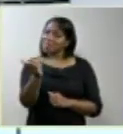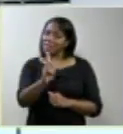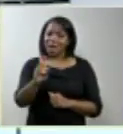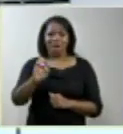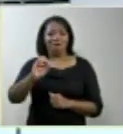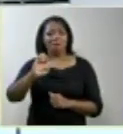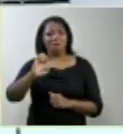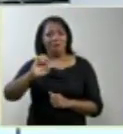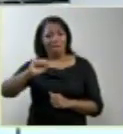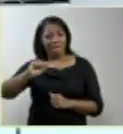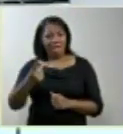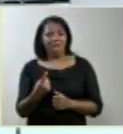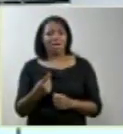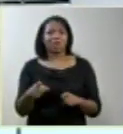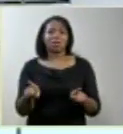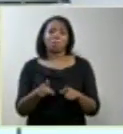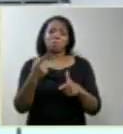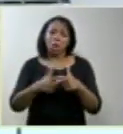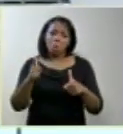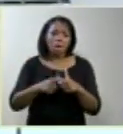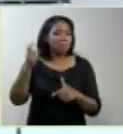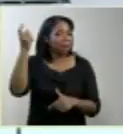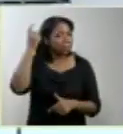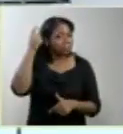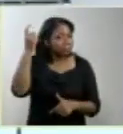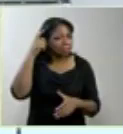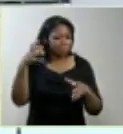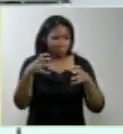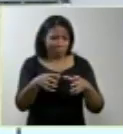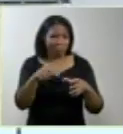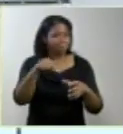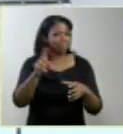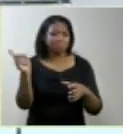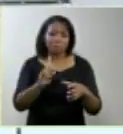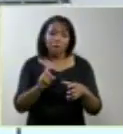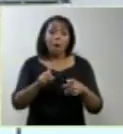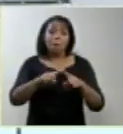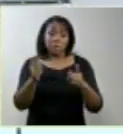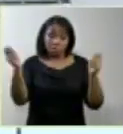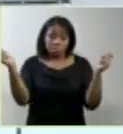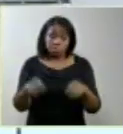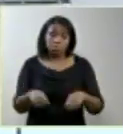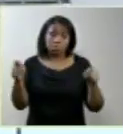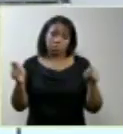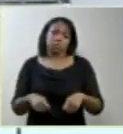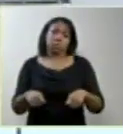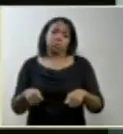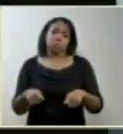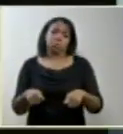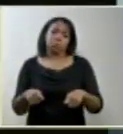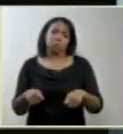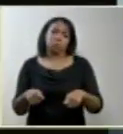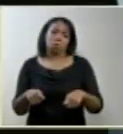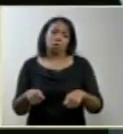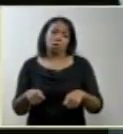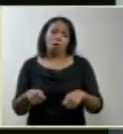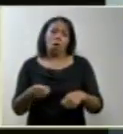feto anencefalo por outro lado é perfeitamente possível com